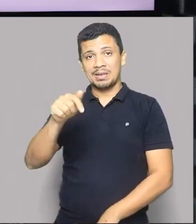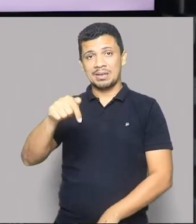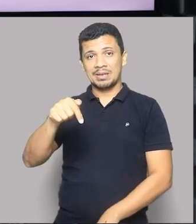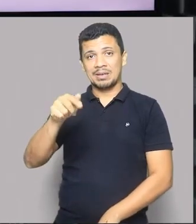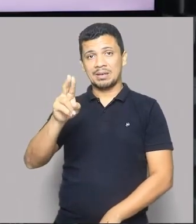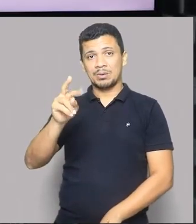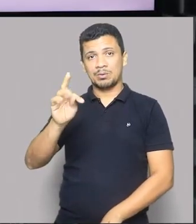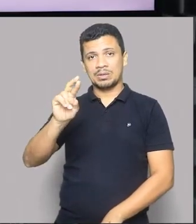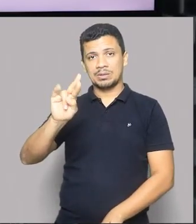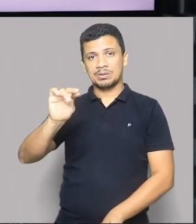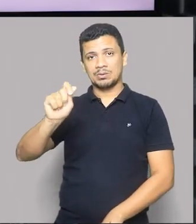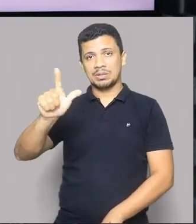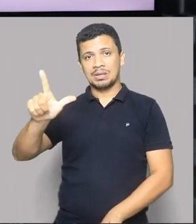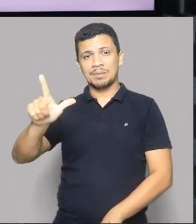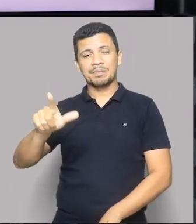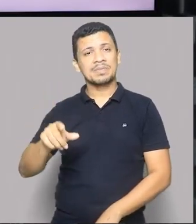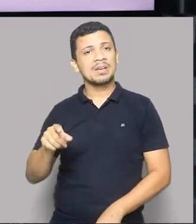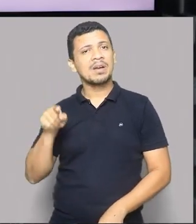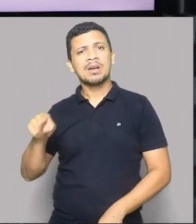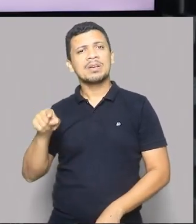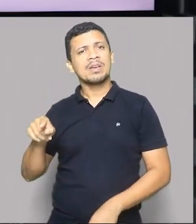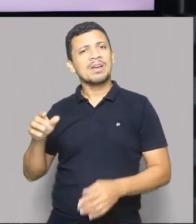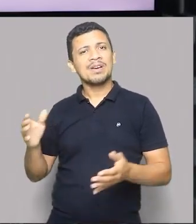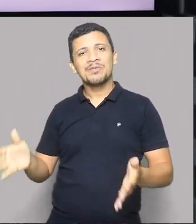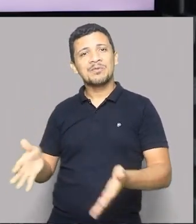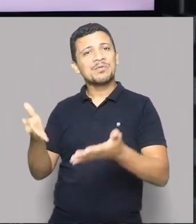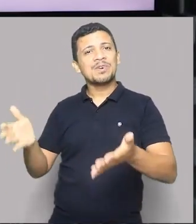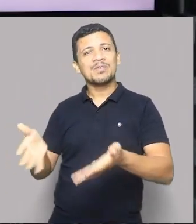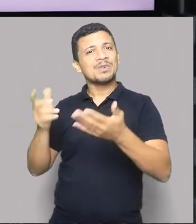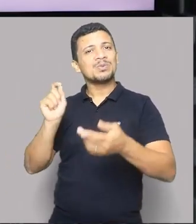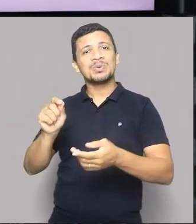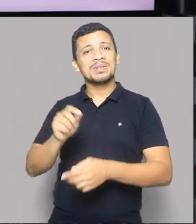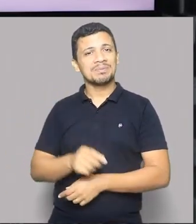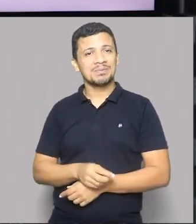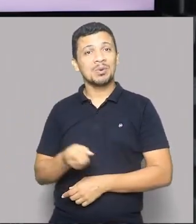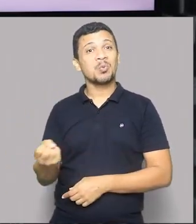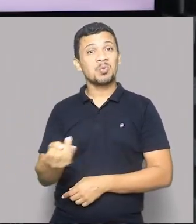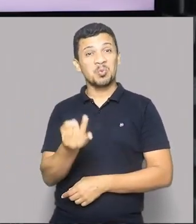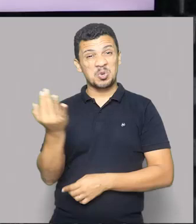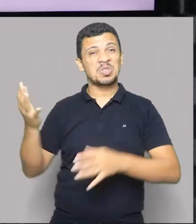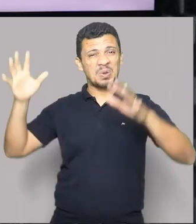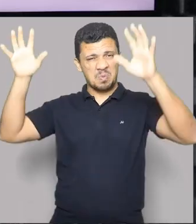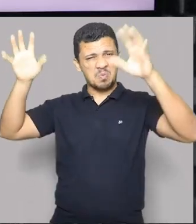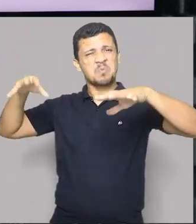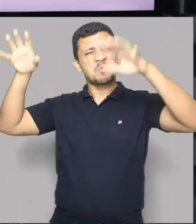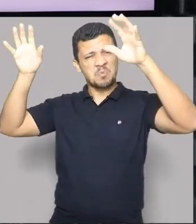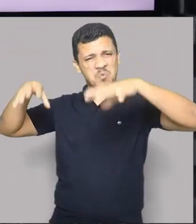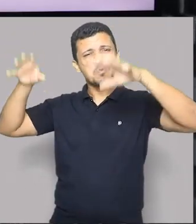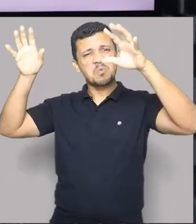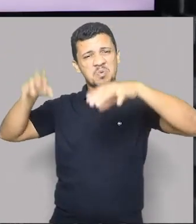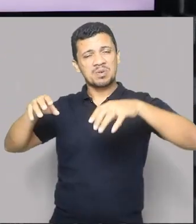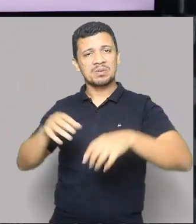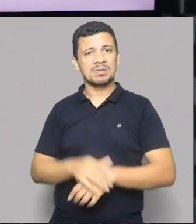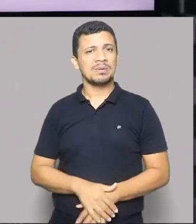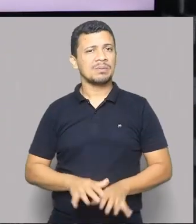O que acaba, de certa forma, favorecendo um elevado índice de pluviometria. Chove muito. Mas, professor, calma bem aí, calma bem